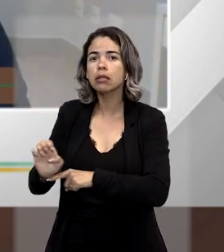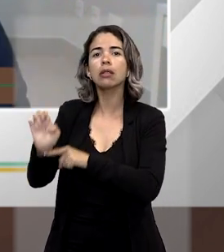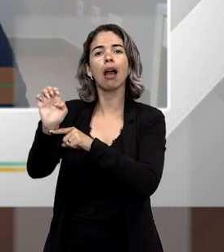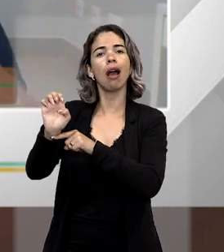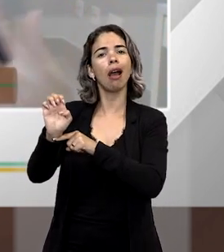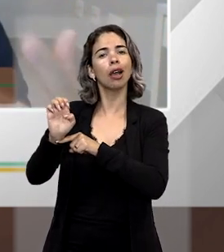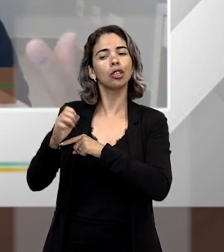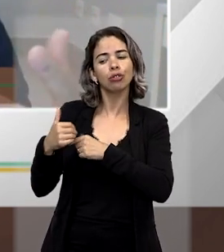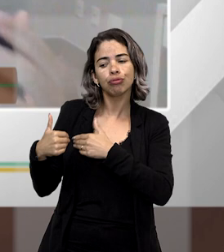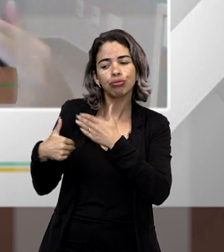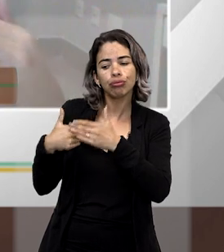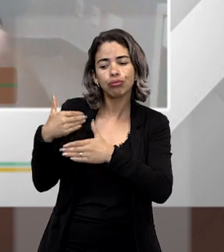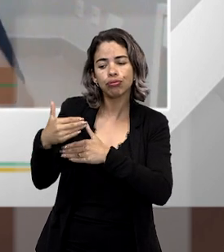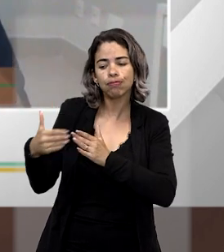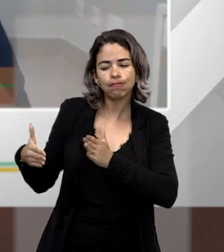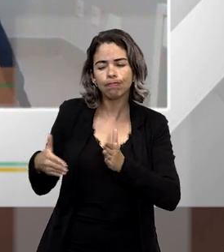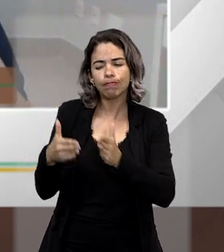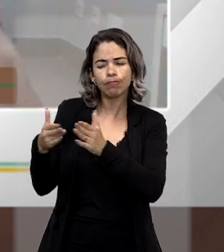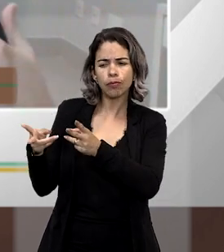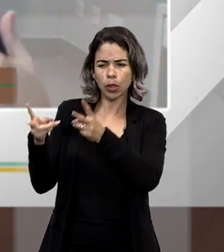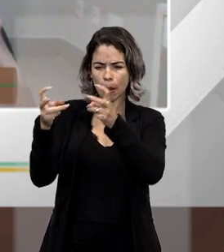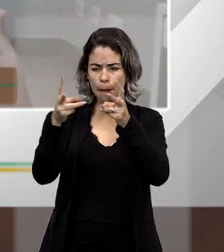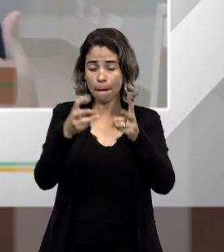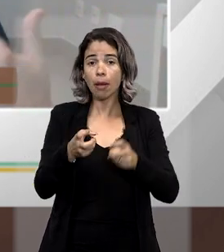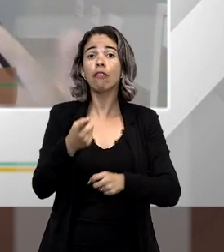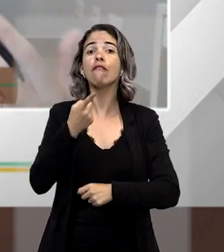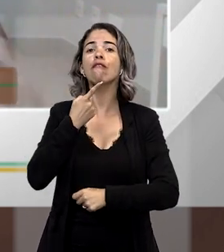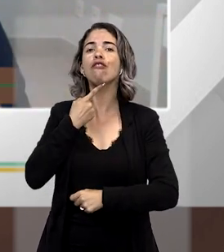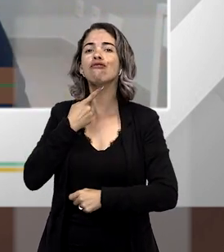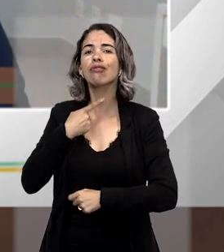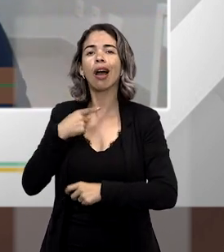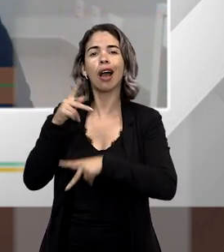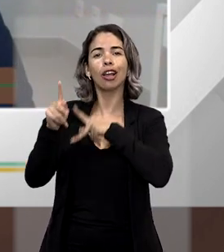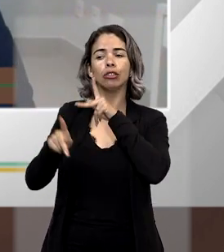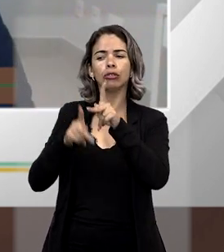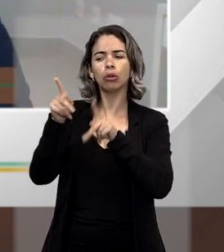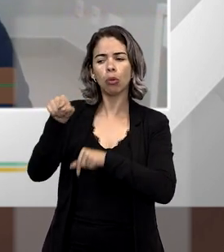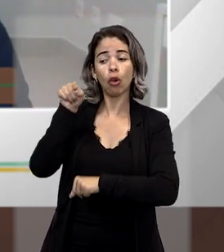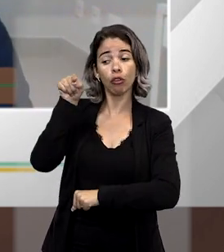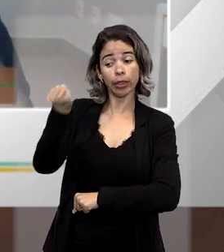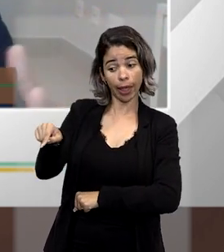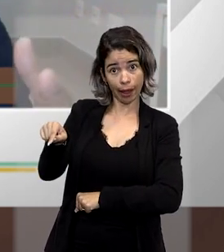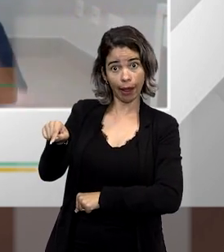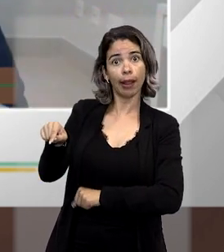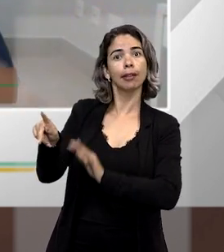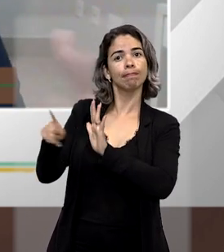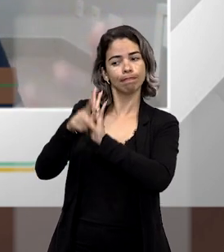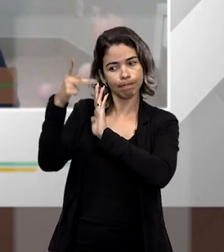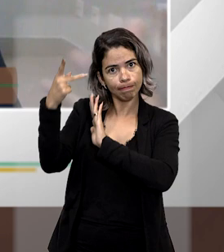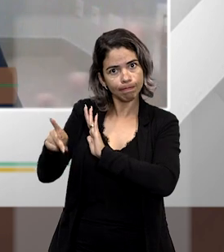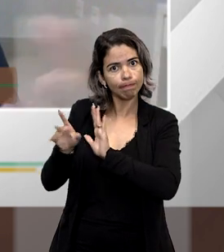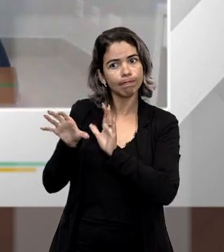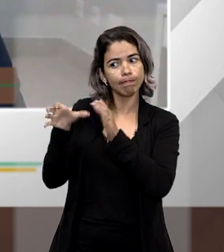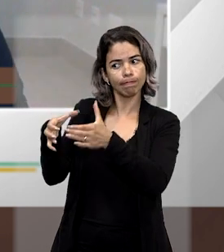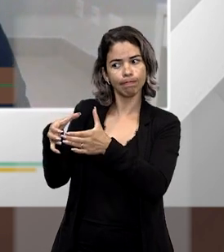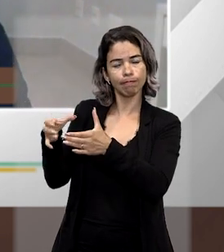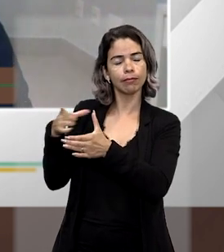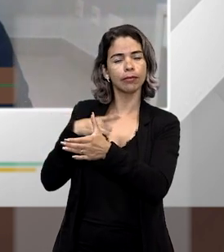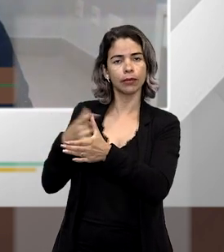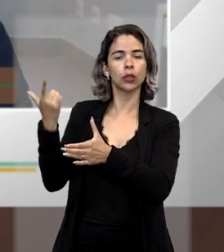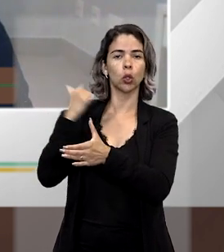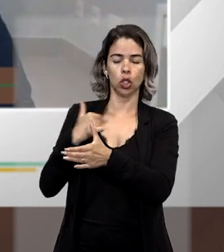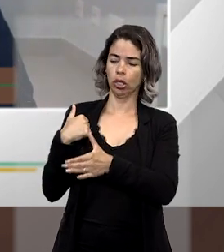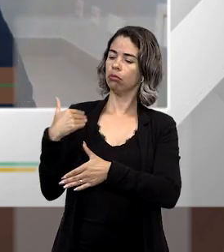guie-se de acordo com as sensações, com as aspirações que a população que ele coordena, o convívio da população que ele